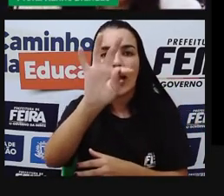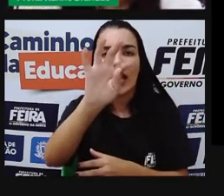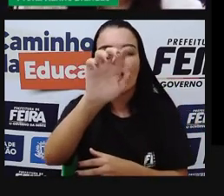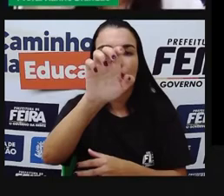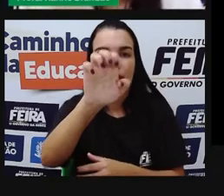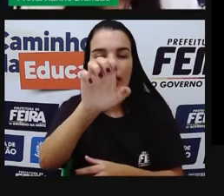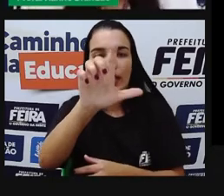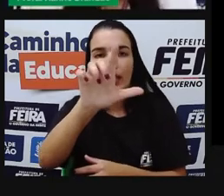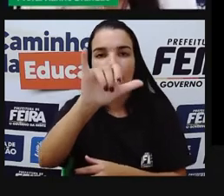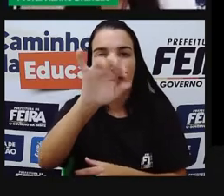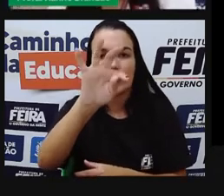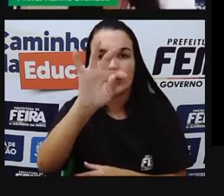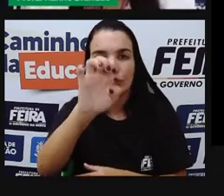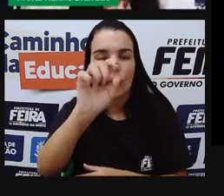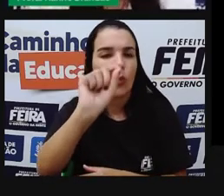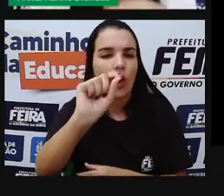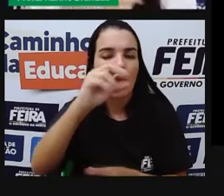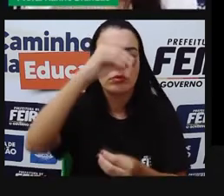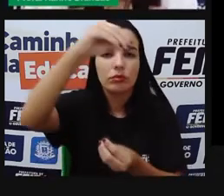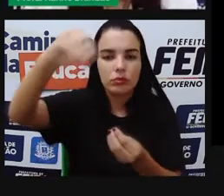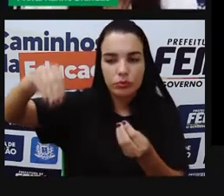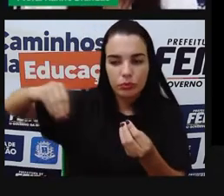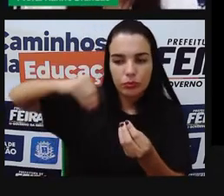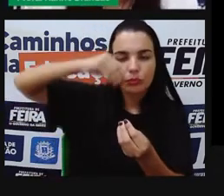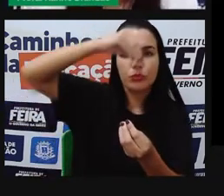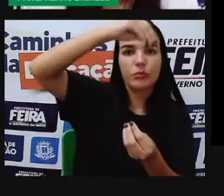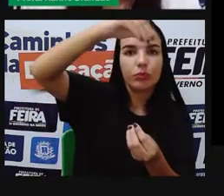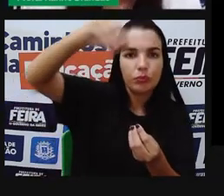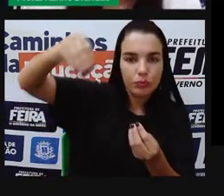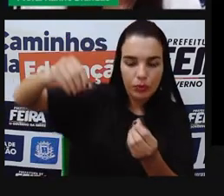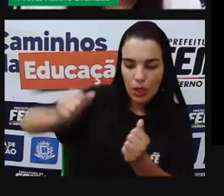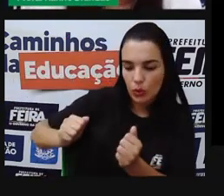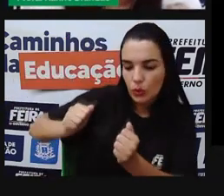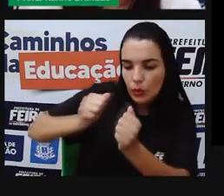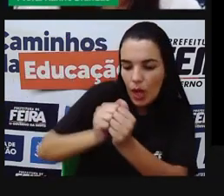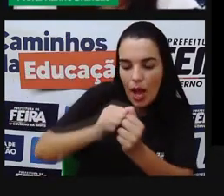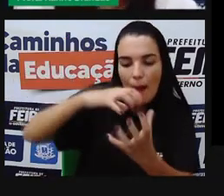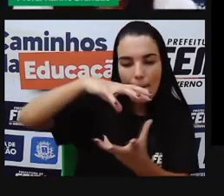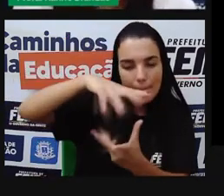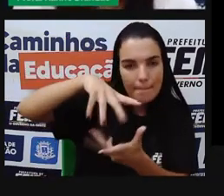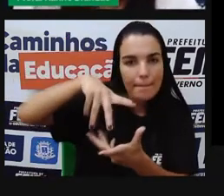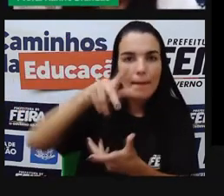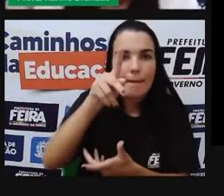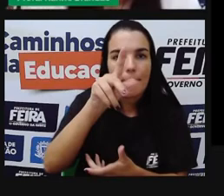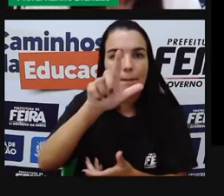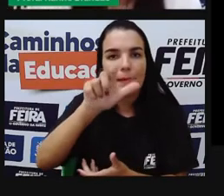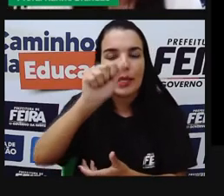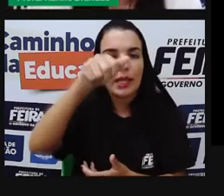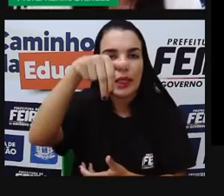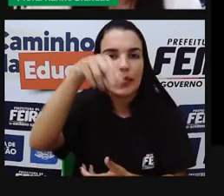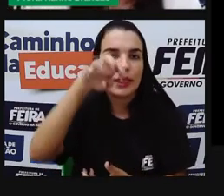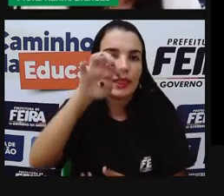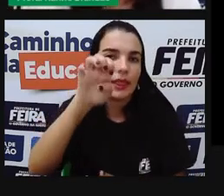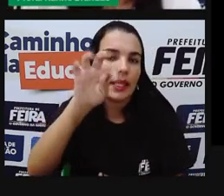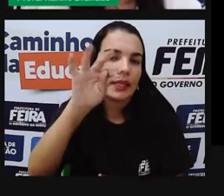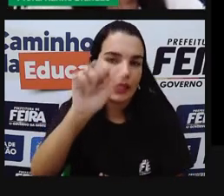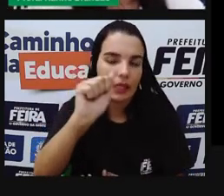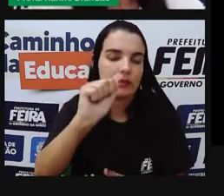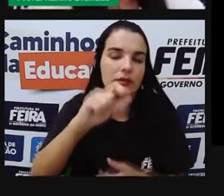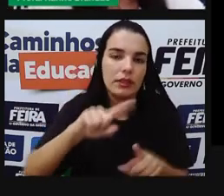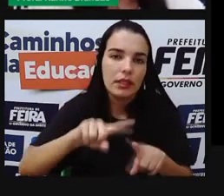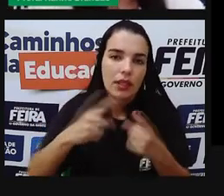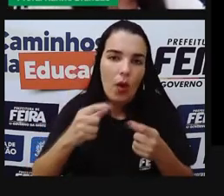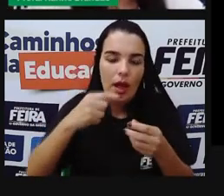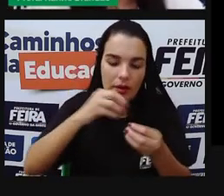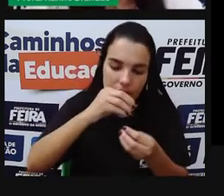celeste que vai girar ao redor de um planeta. Então, a Lua faz o quê? Ela gira ao redor da